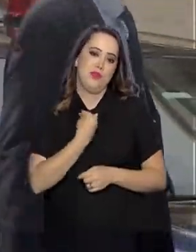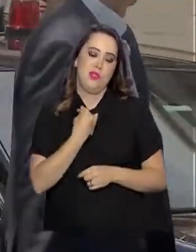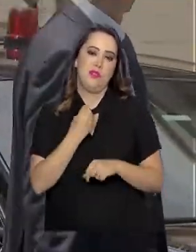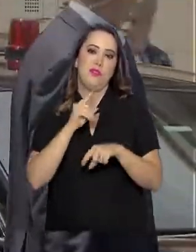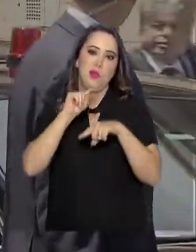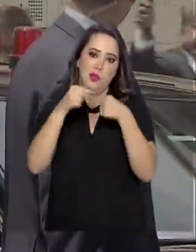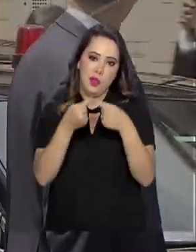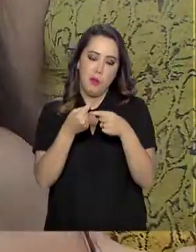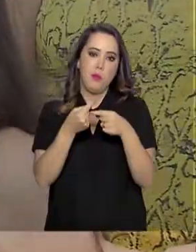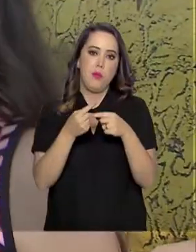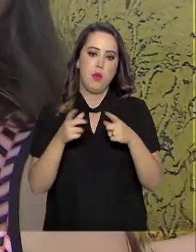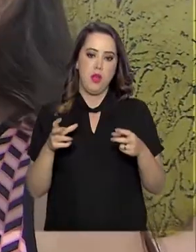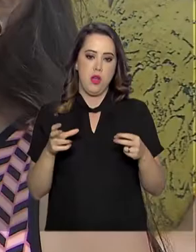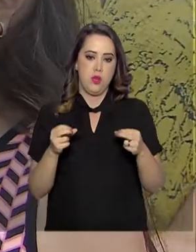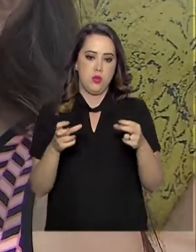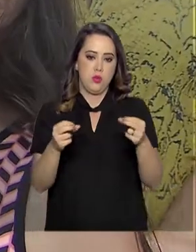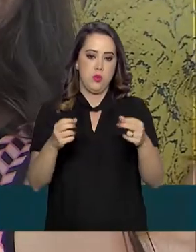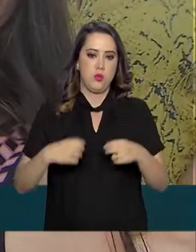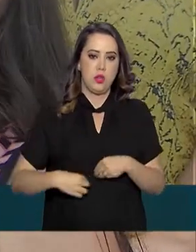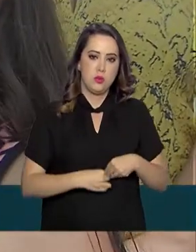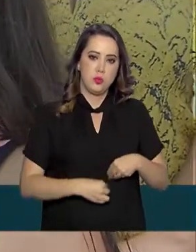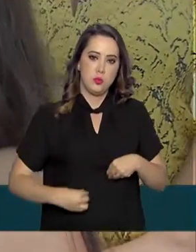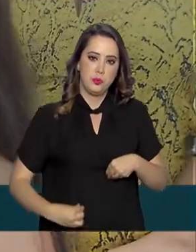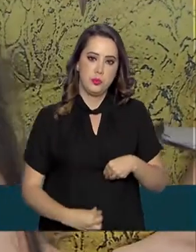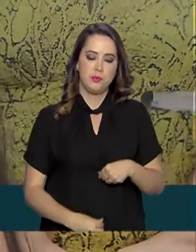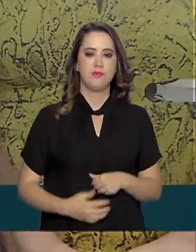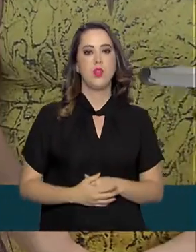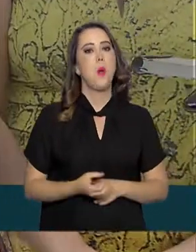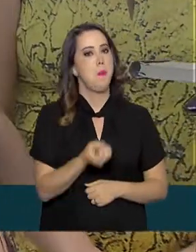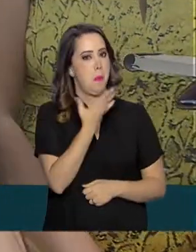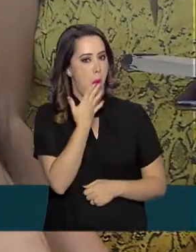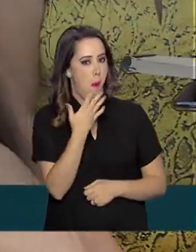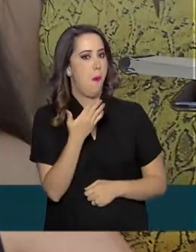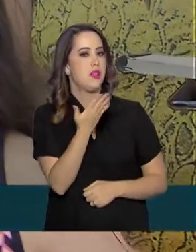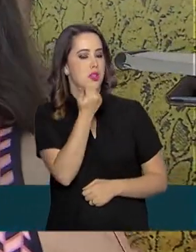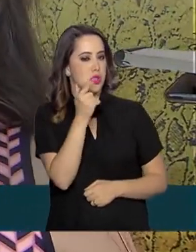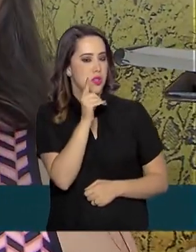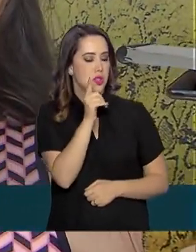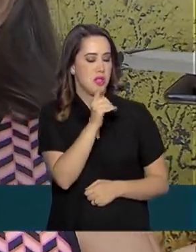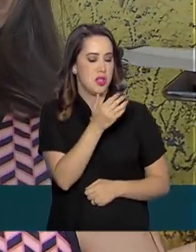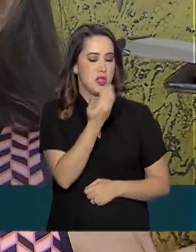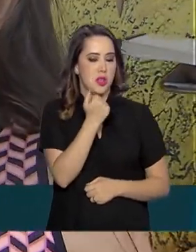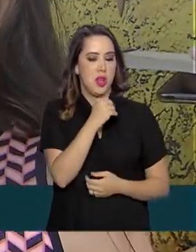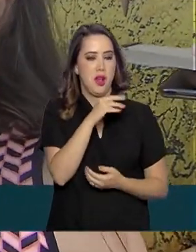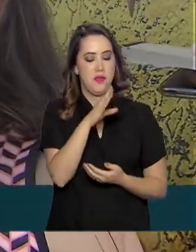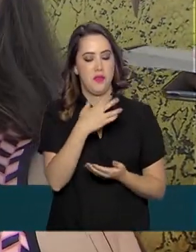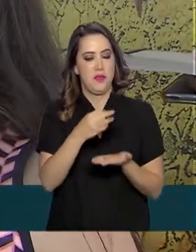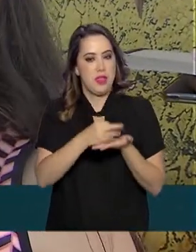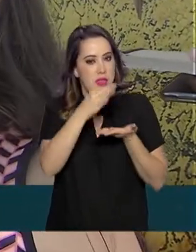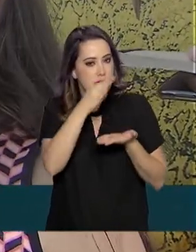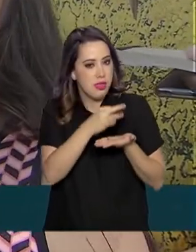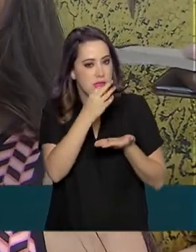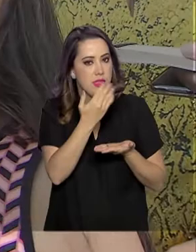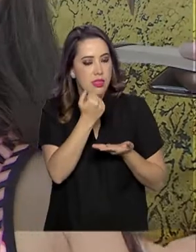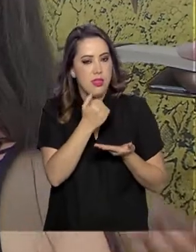câncer no intestino. Foi muito legal. A gente tomou o café da manhã, a gente conversou. E aí